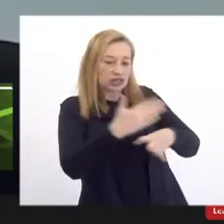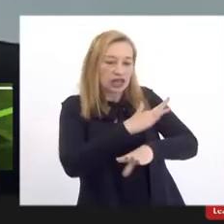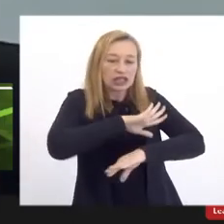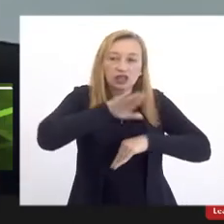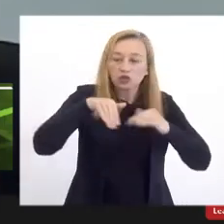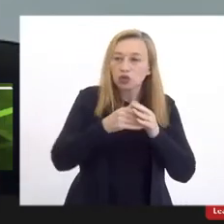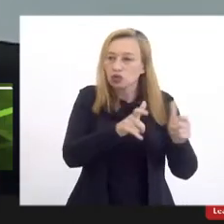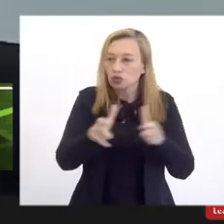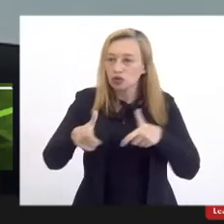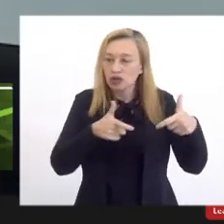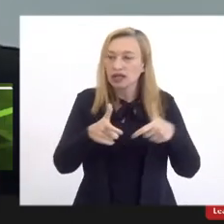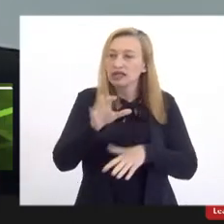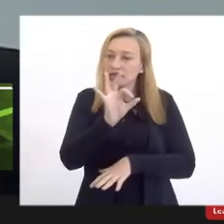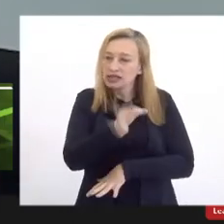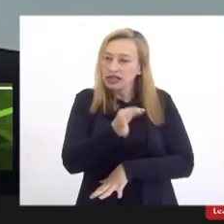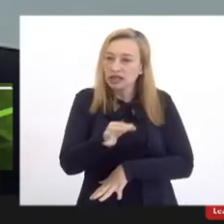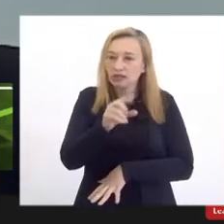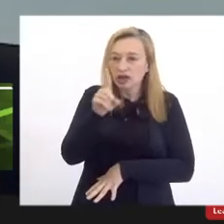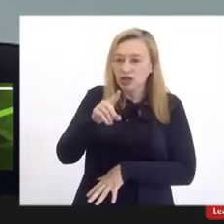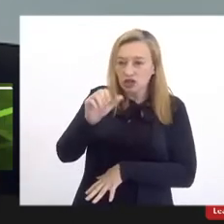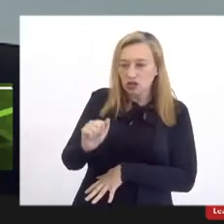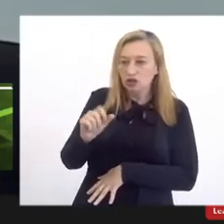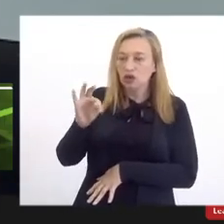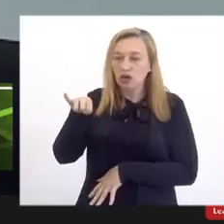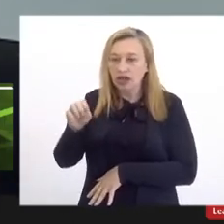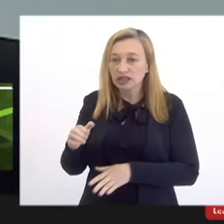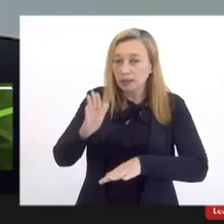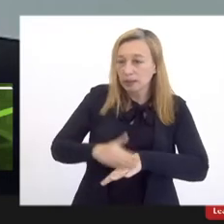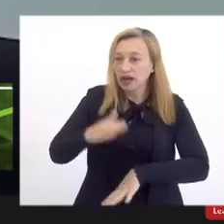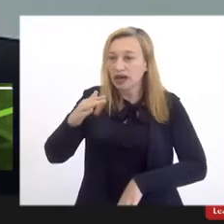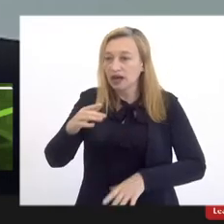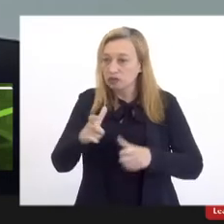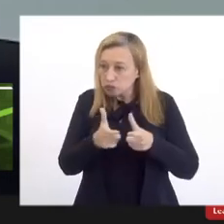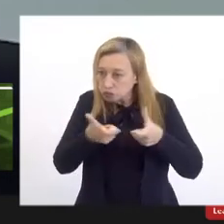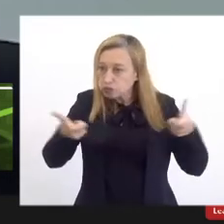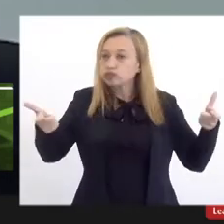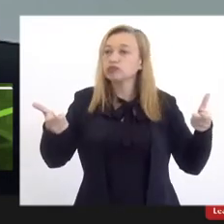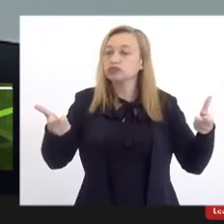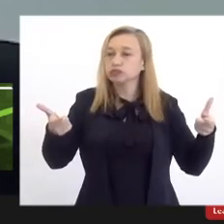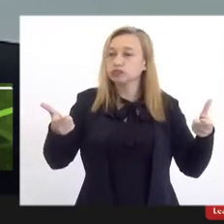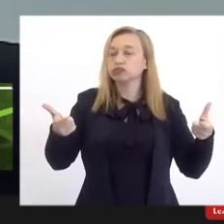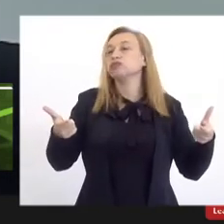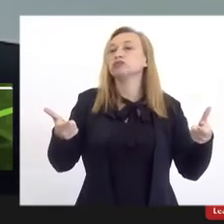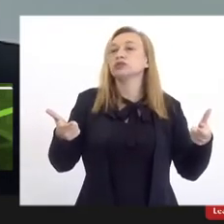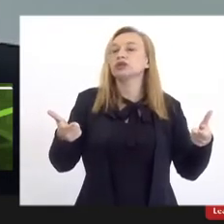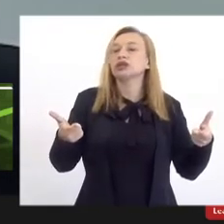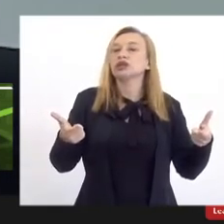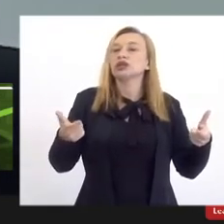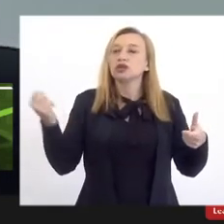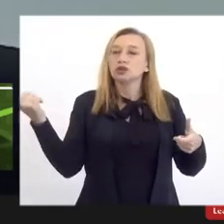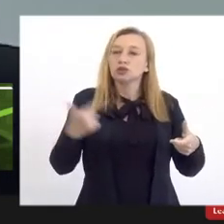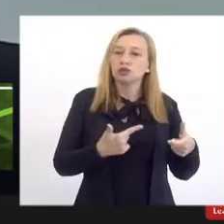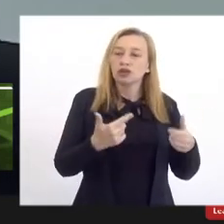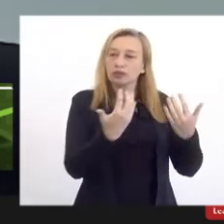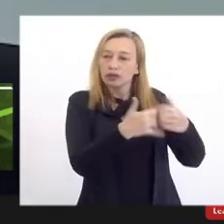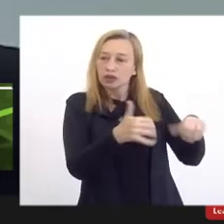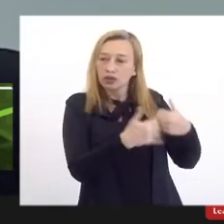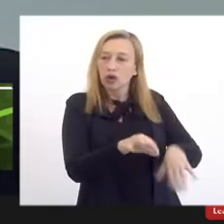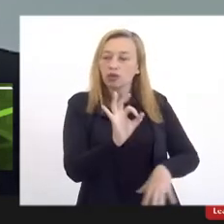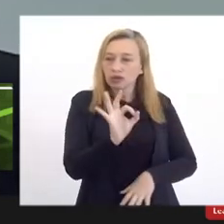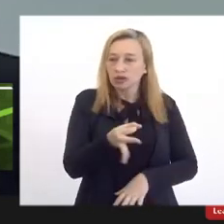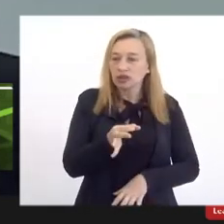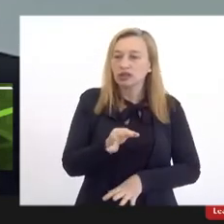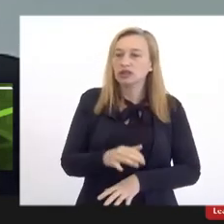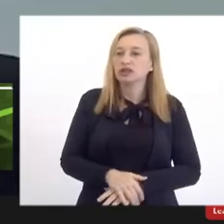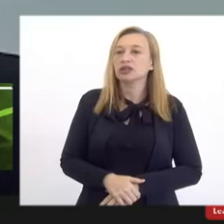realmente a Zona Oeste é muito maior do que Petrópolis e o impacto dela é muito grande e